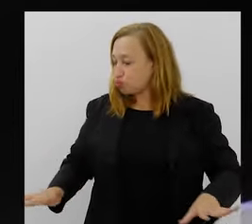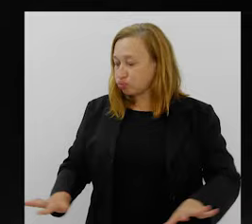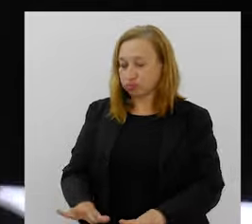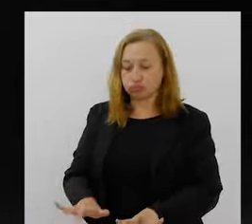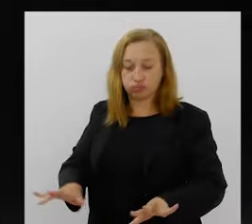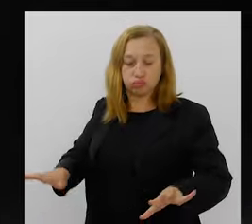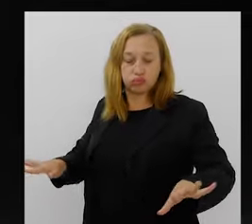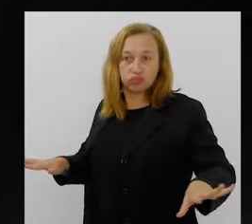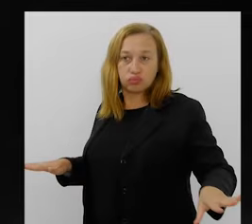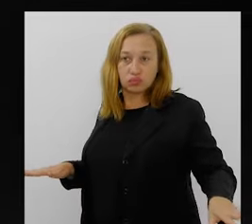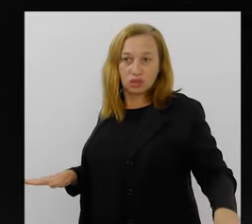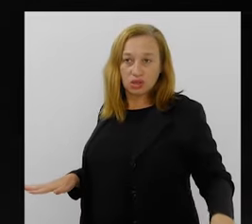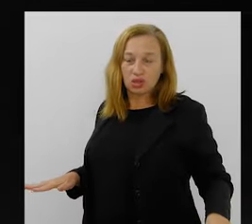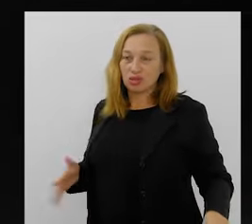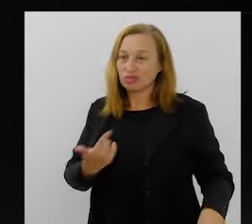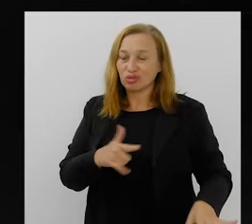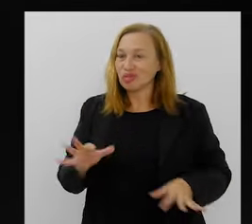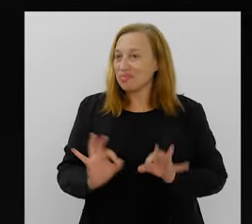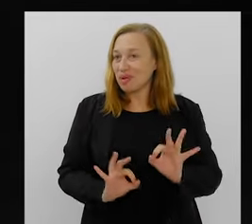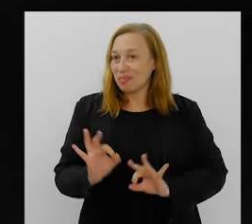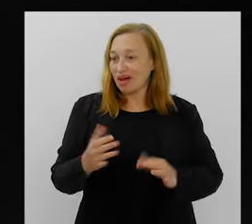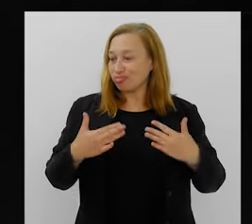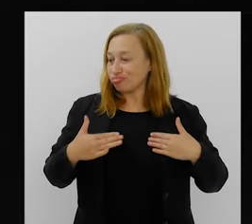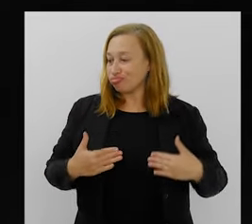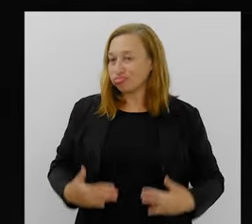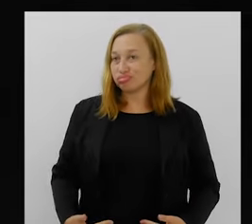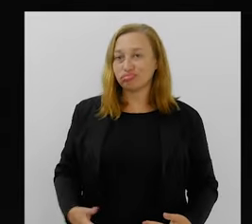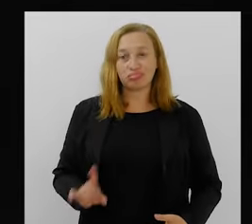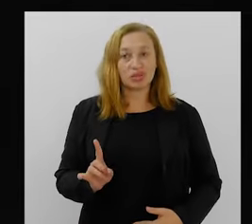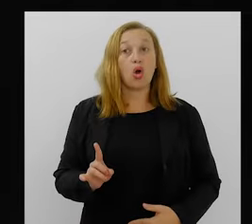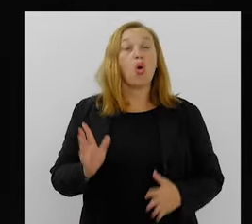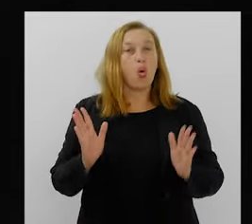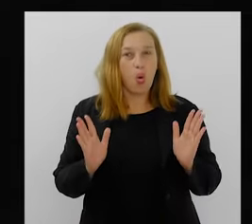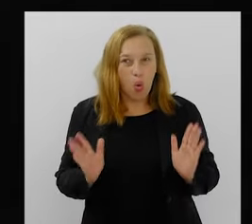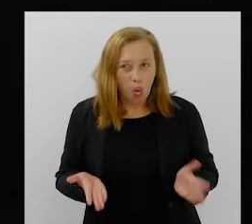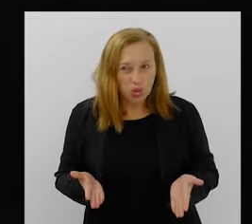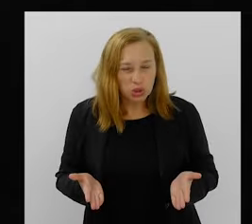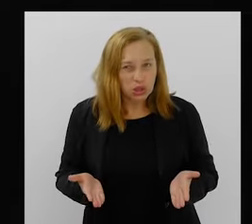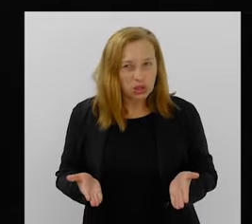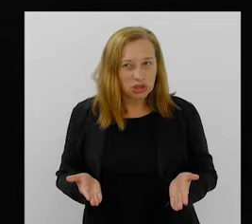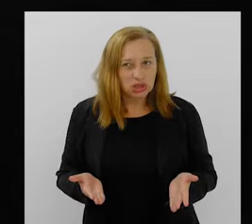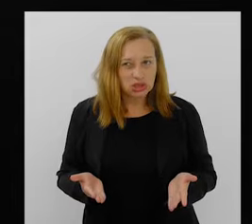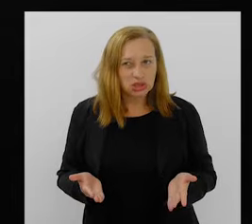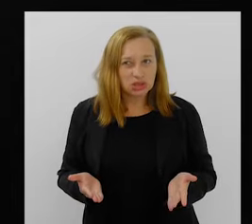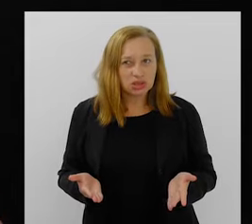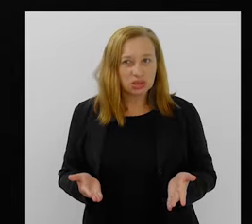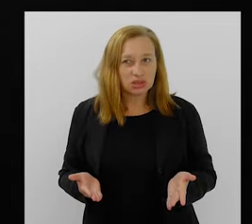espreendedores imensos, e não havia preparo físico, né? Eu acho que hoje,